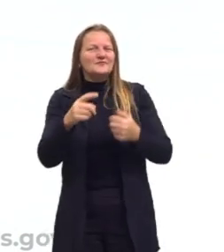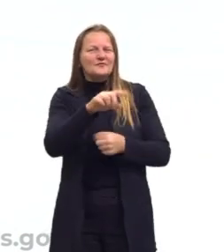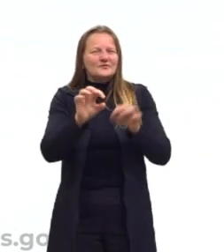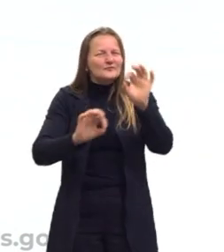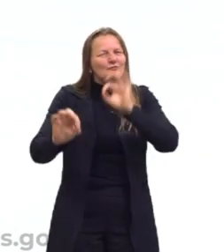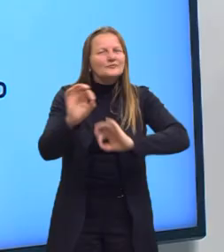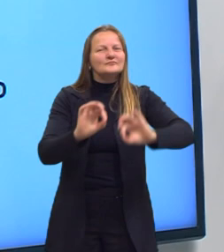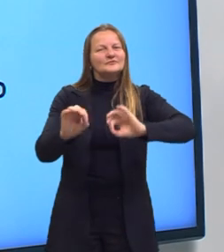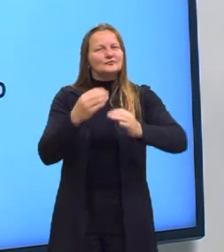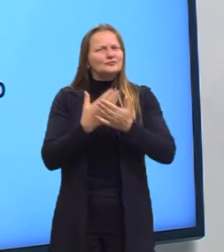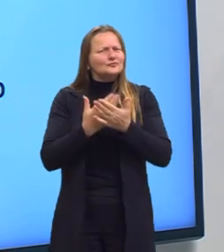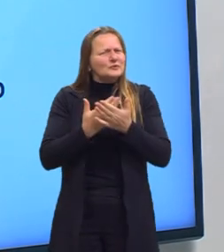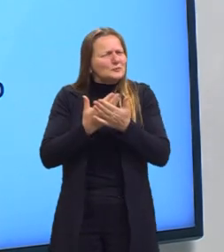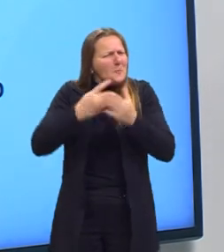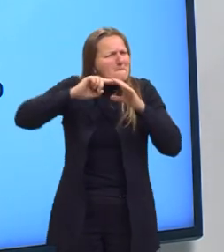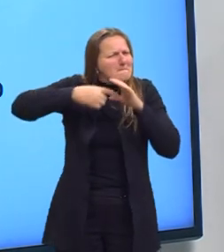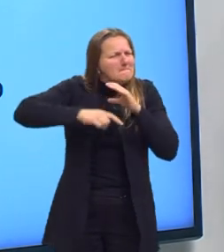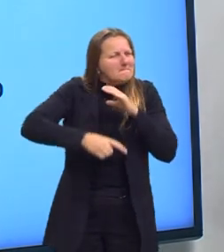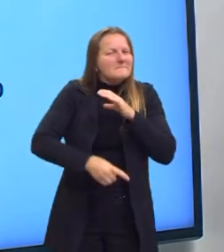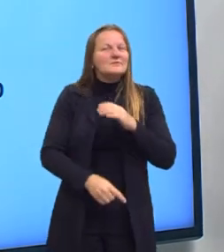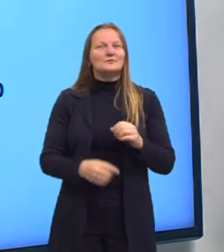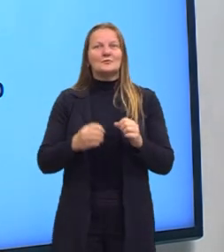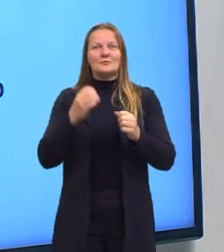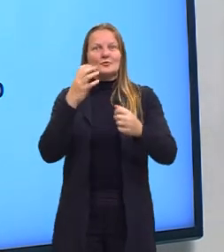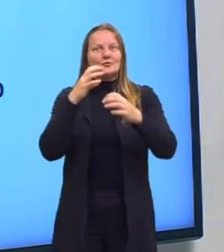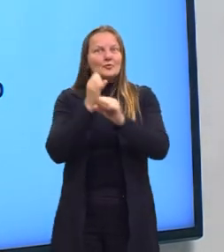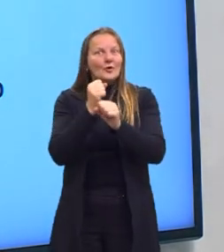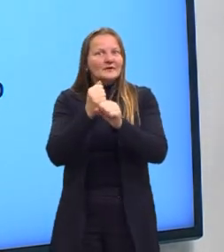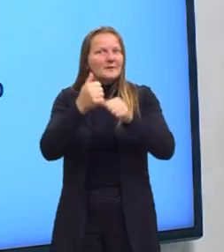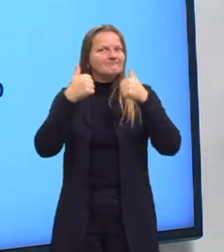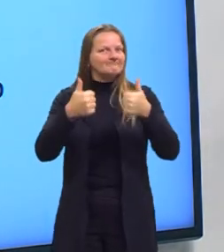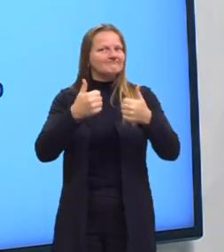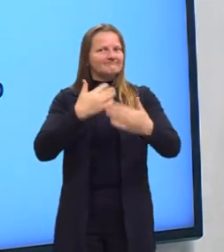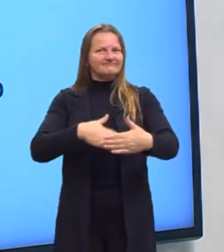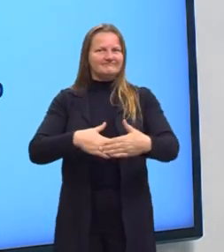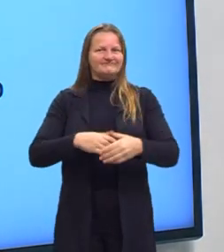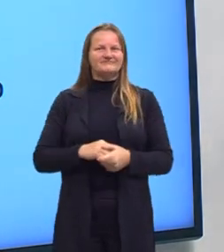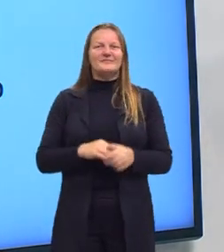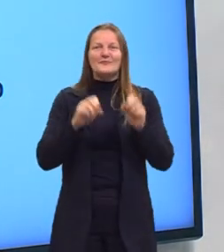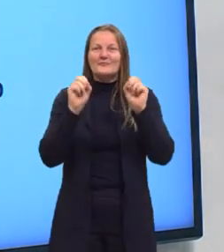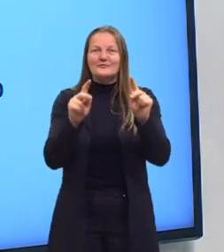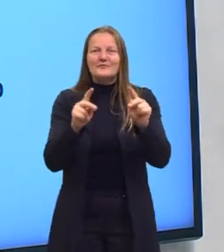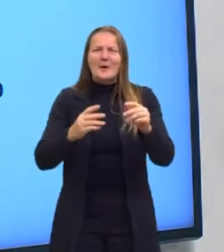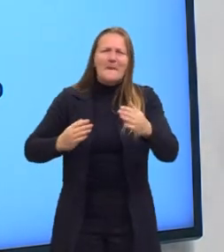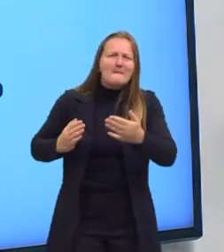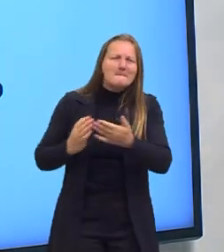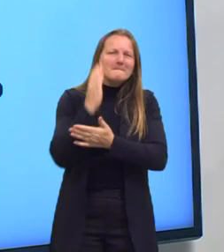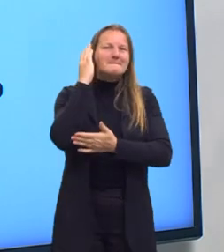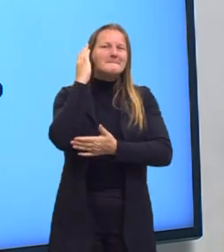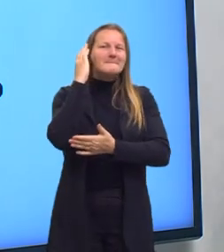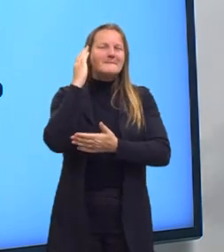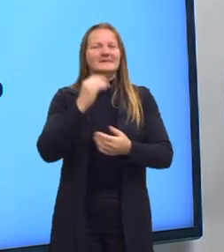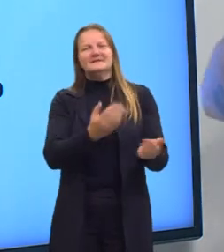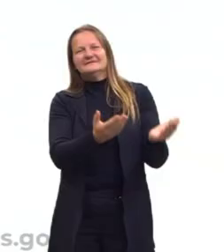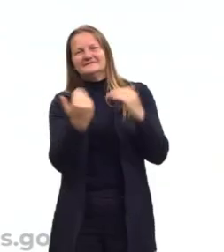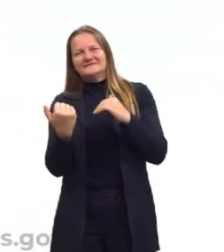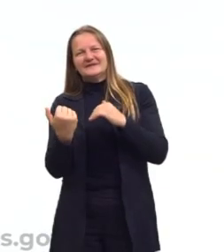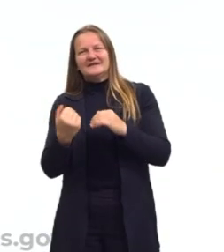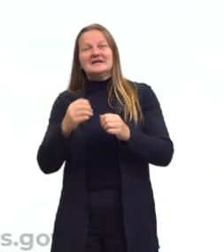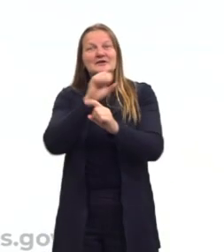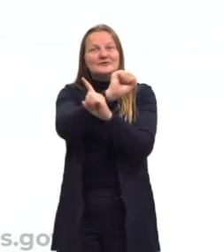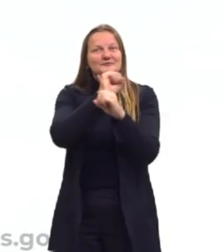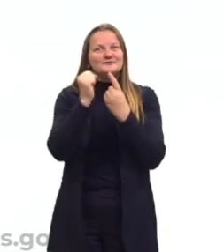organizando e estudando muito para uma boa nota nas provas. Então partiu passar com